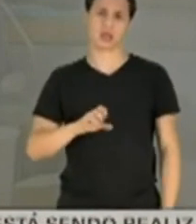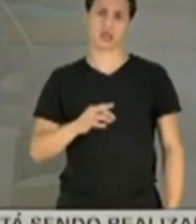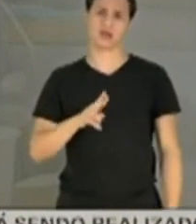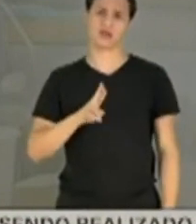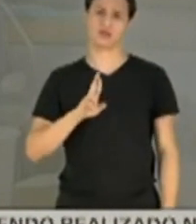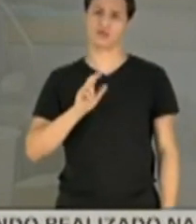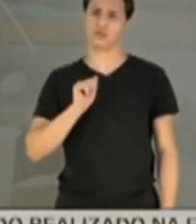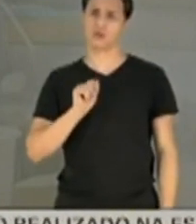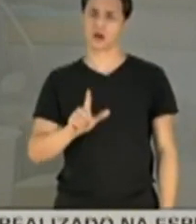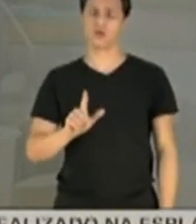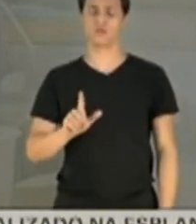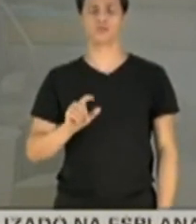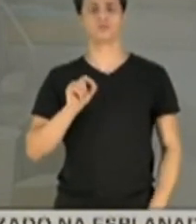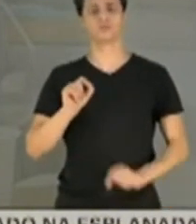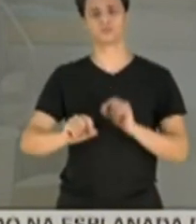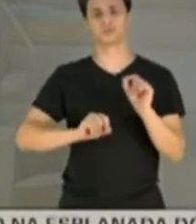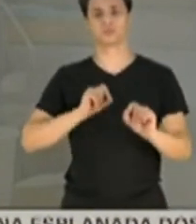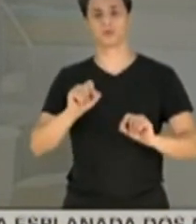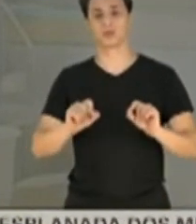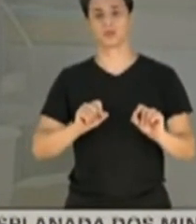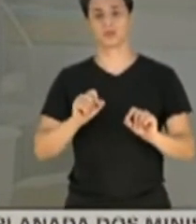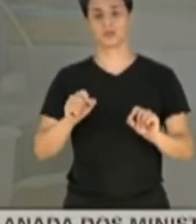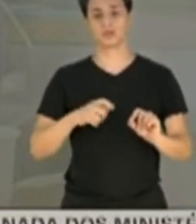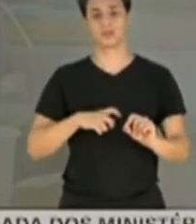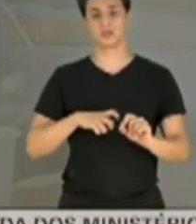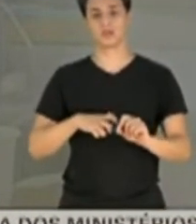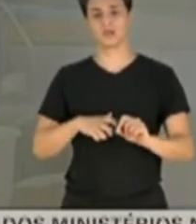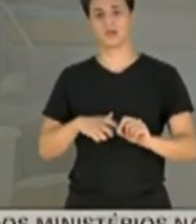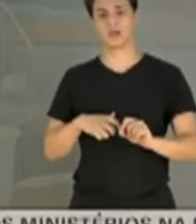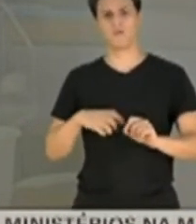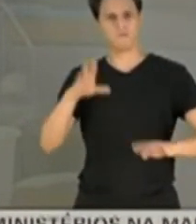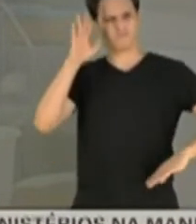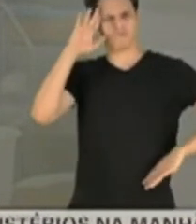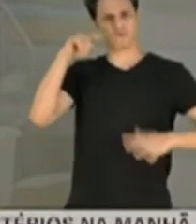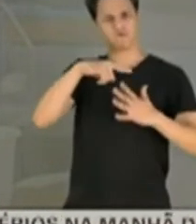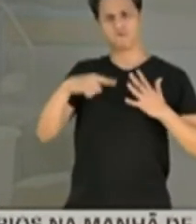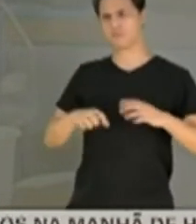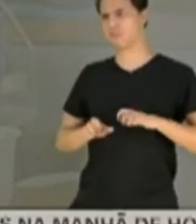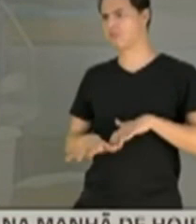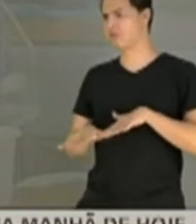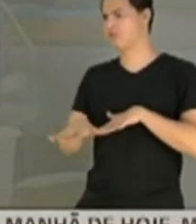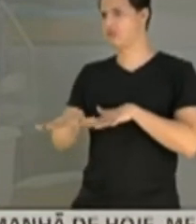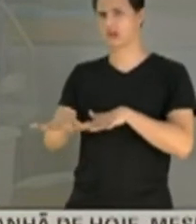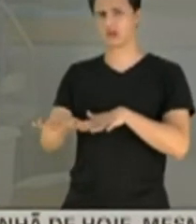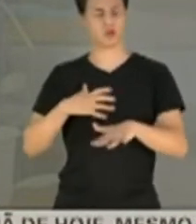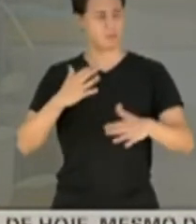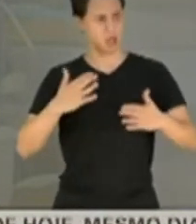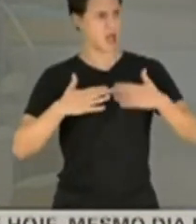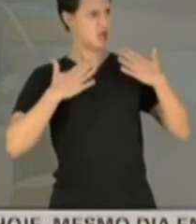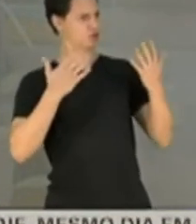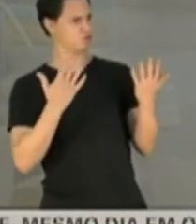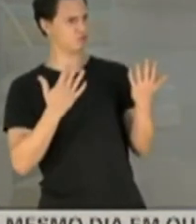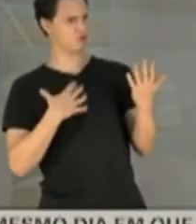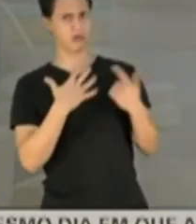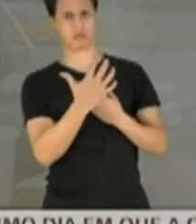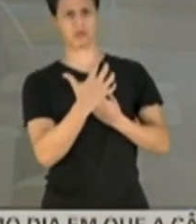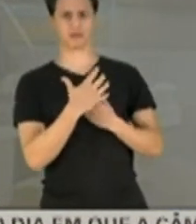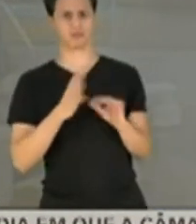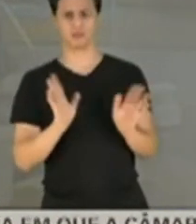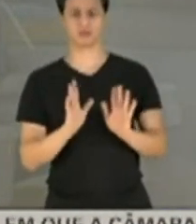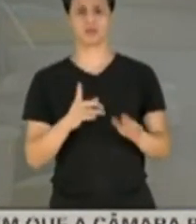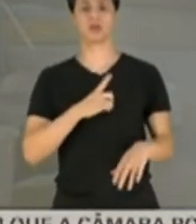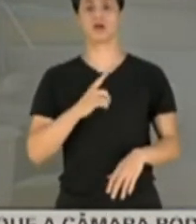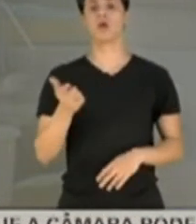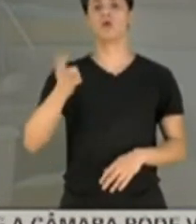Forças Armadas em desfile não me assustam e nem me constrangem. Tem outras coisas que me